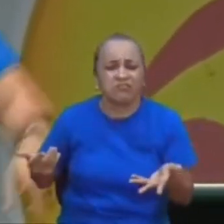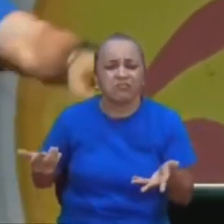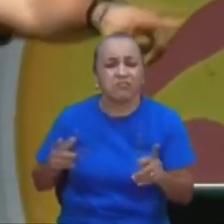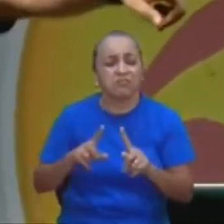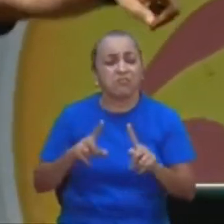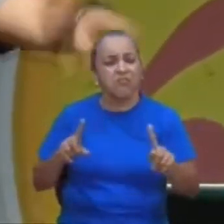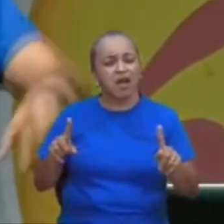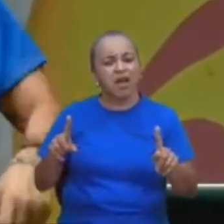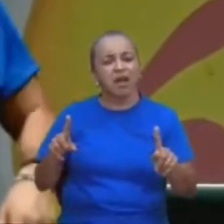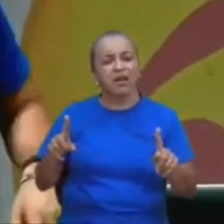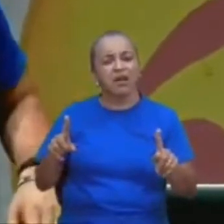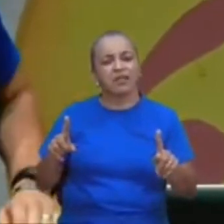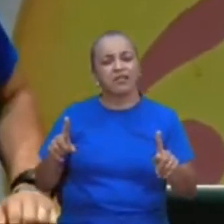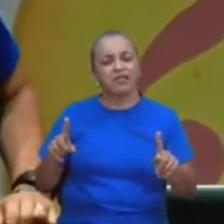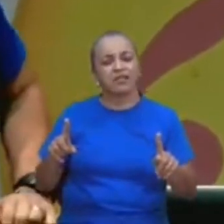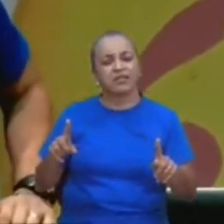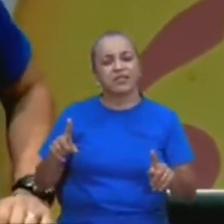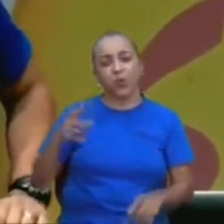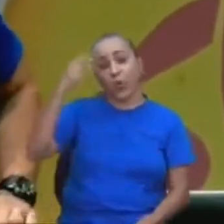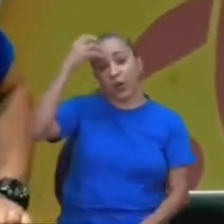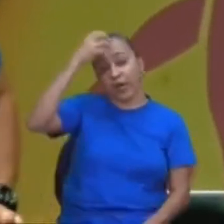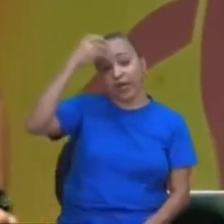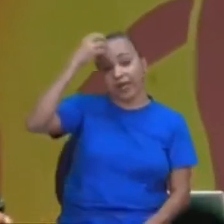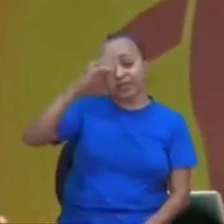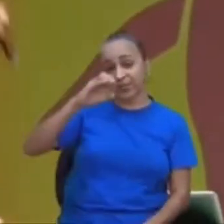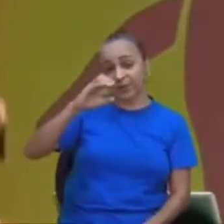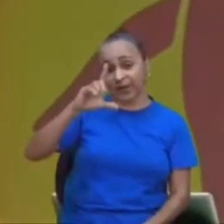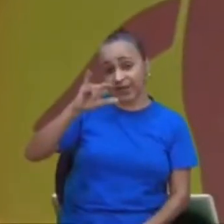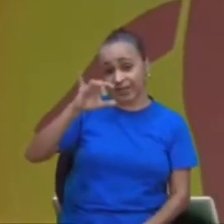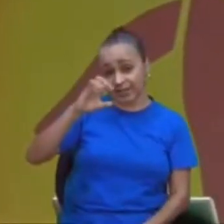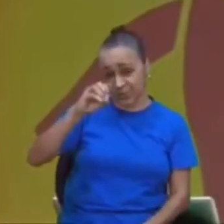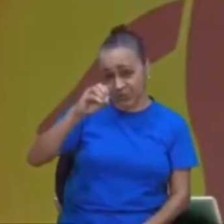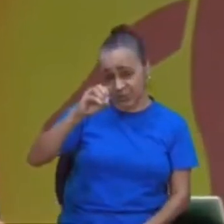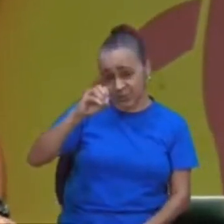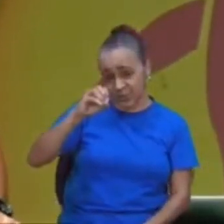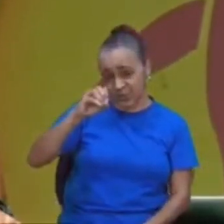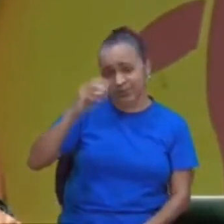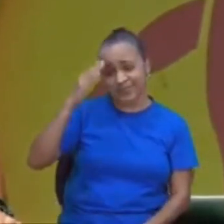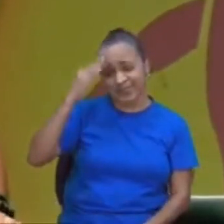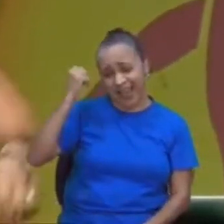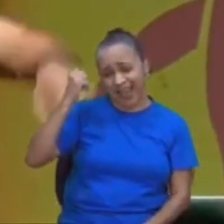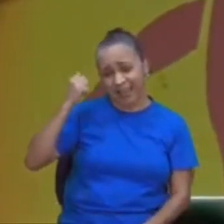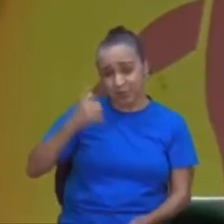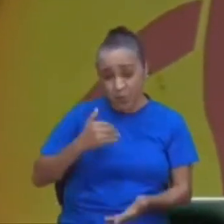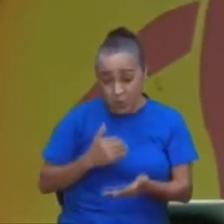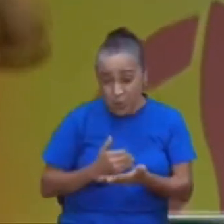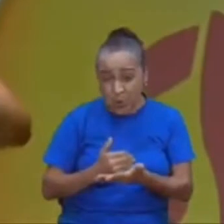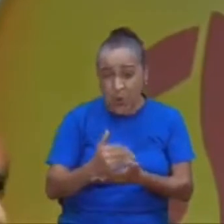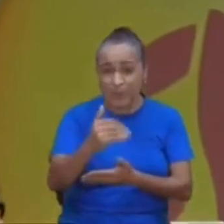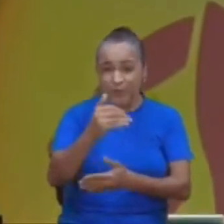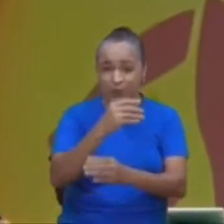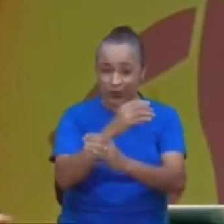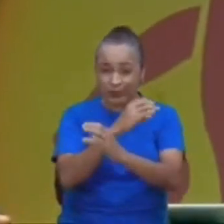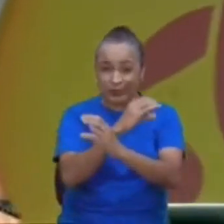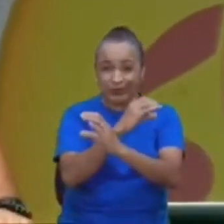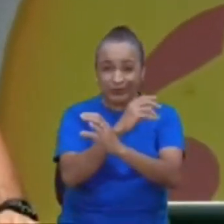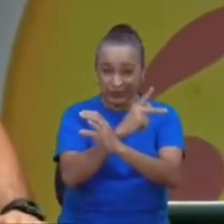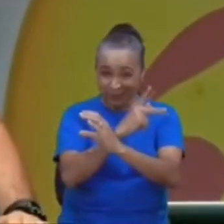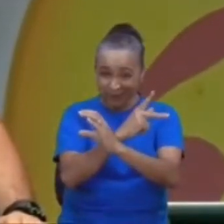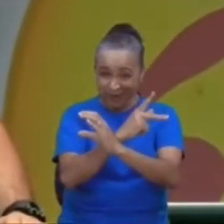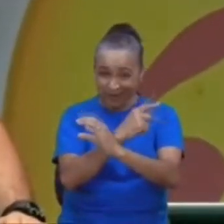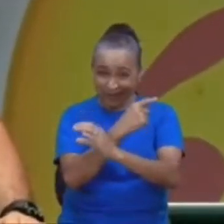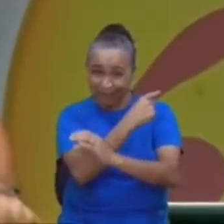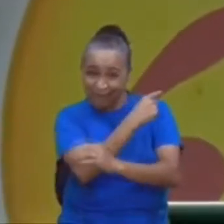mas o Cristo está aqui, ele sabe, a gente não tinha muita coisa para oferecer, quando nós começamos essa igreja, lá na Chapada, com 150 pessoas,